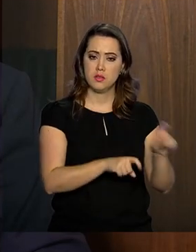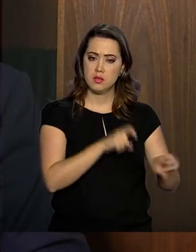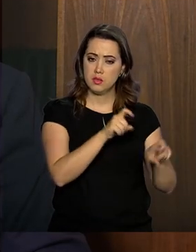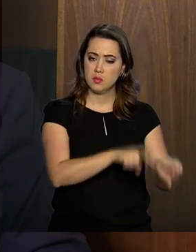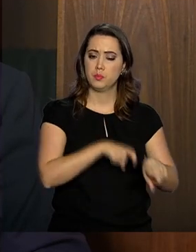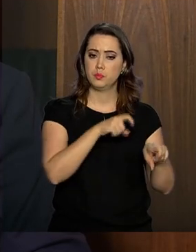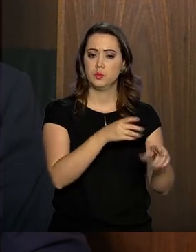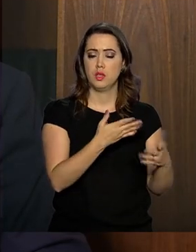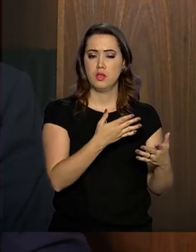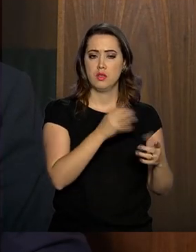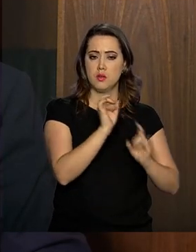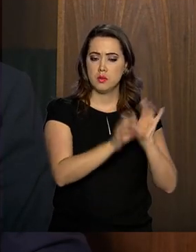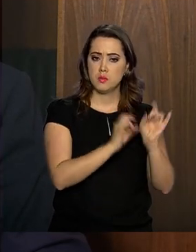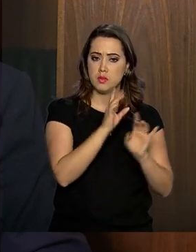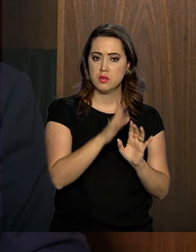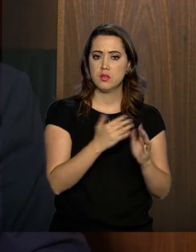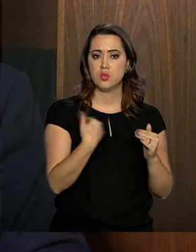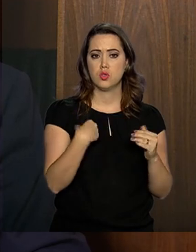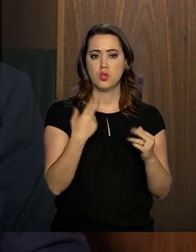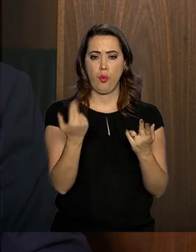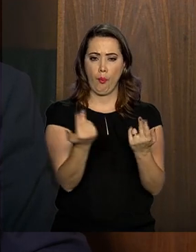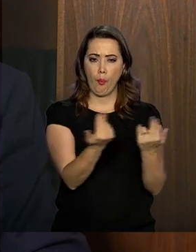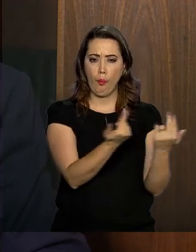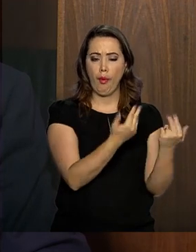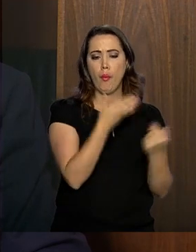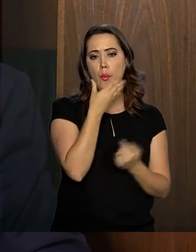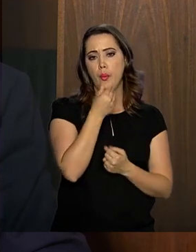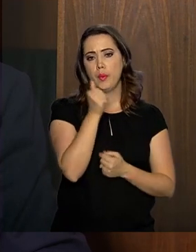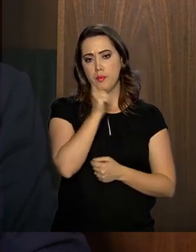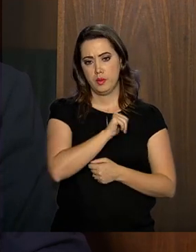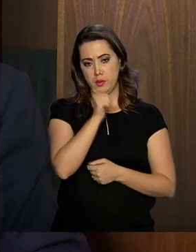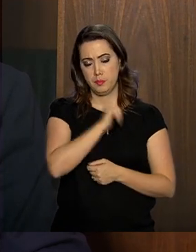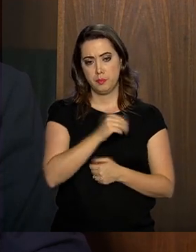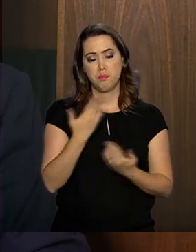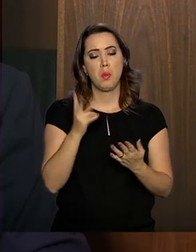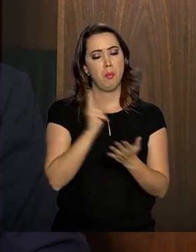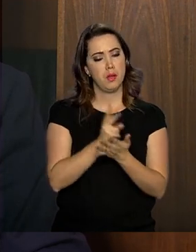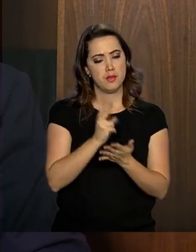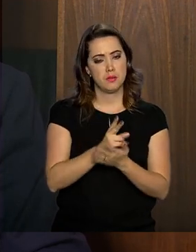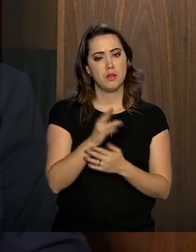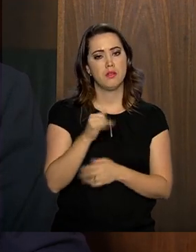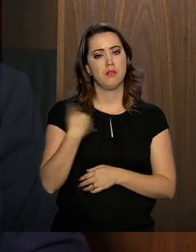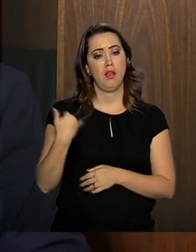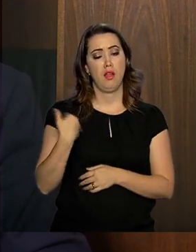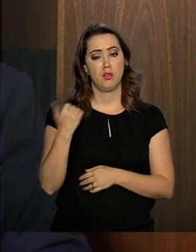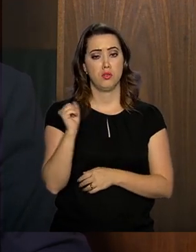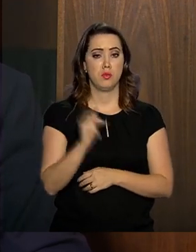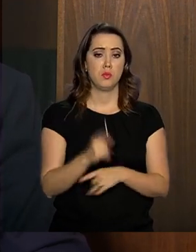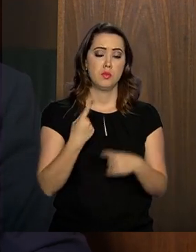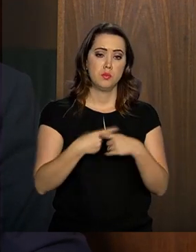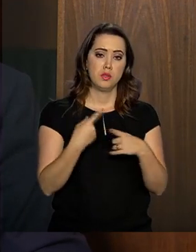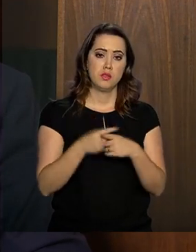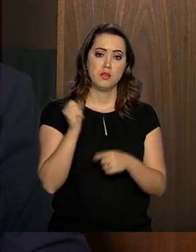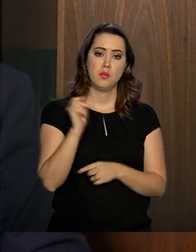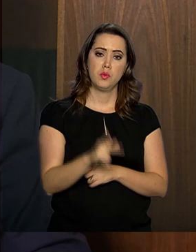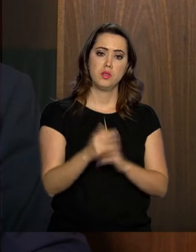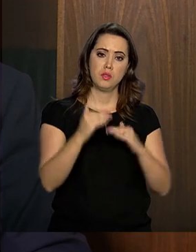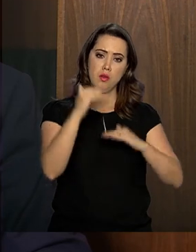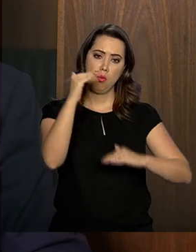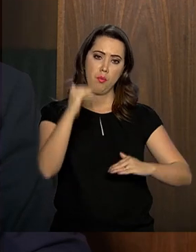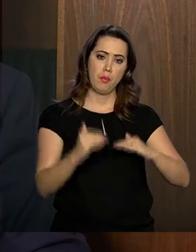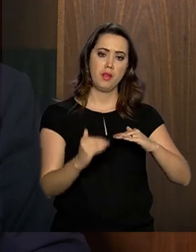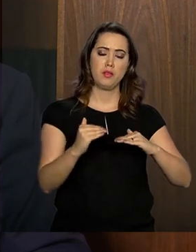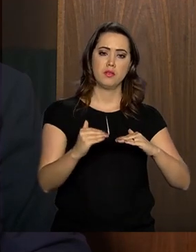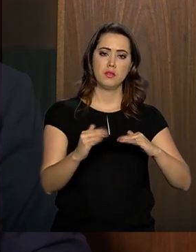gente está propondo unidade de gêneros, uniformidade de gêneros. Eles têm a mesma idade da aposentadoria, já que eles se aposentam com menos